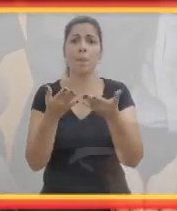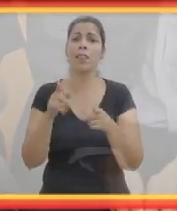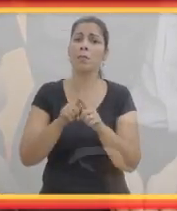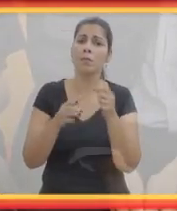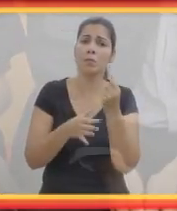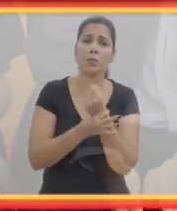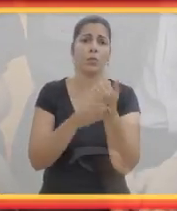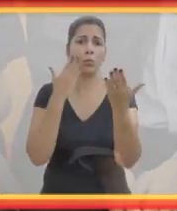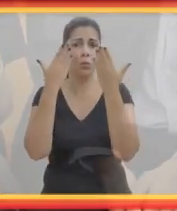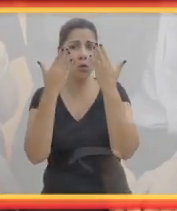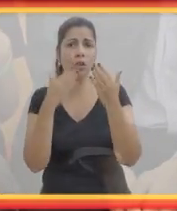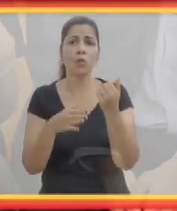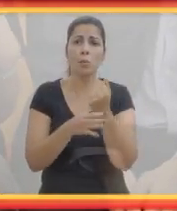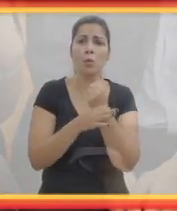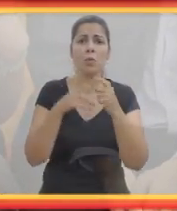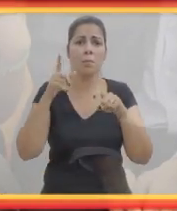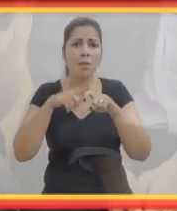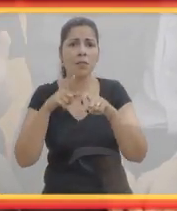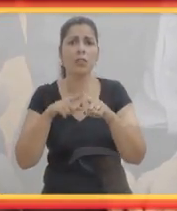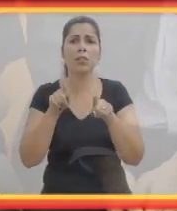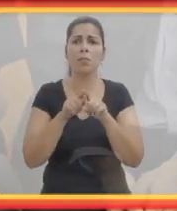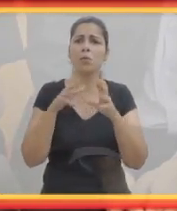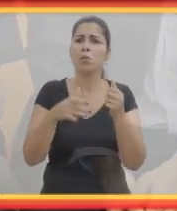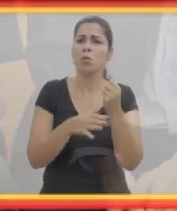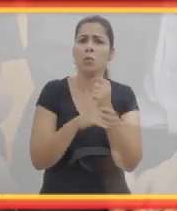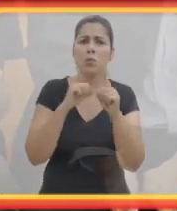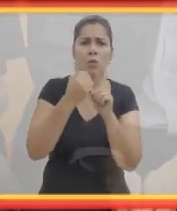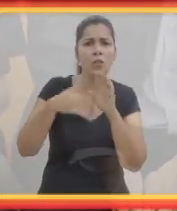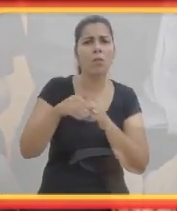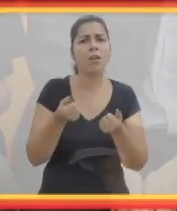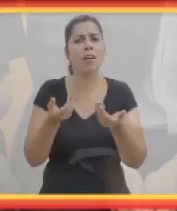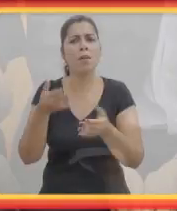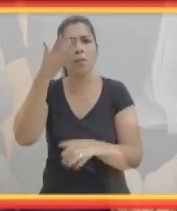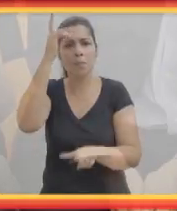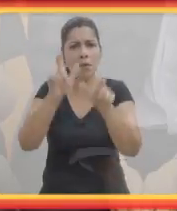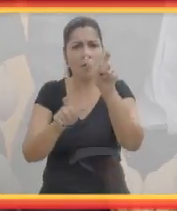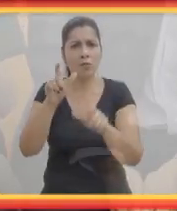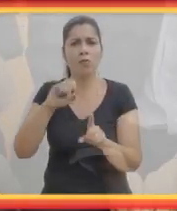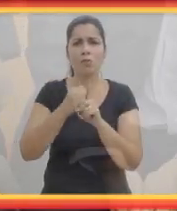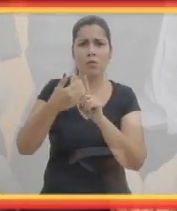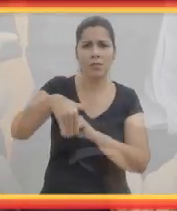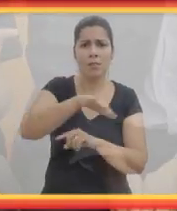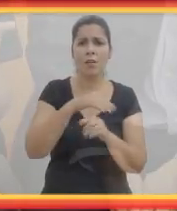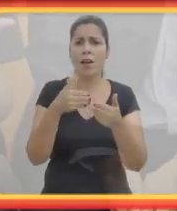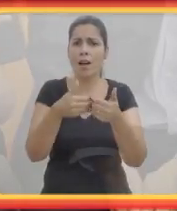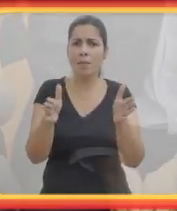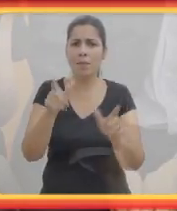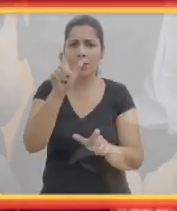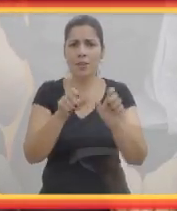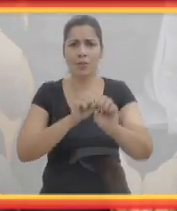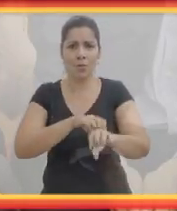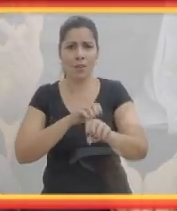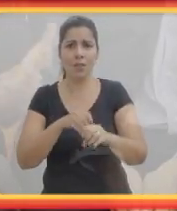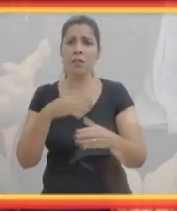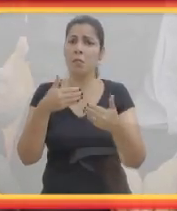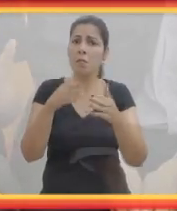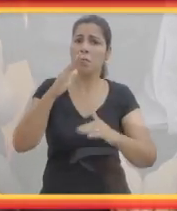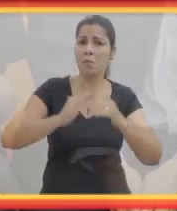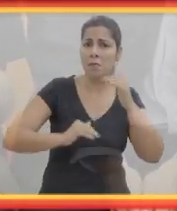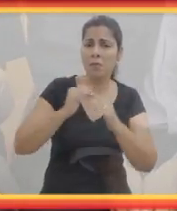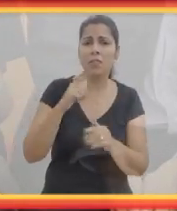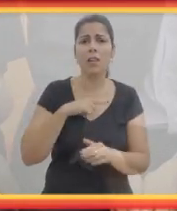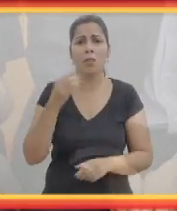oferecendo suporte psicológico, suporte médico, como também suporte social, encaminhando aquela pessoa para a sociedade,